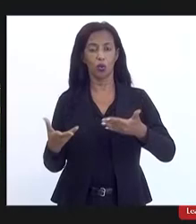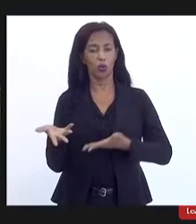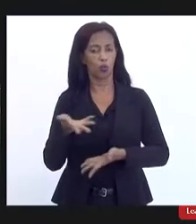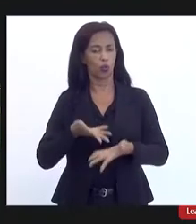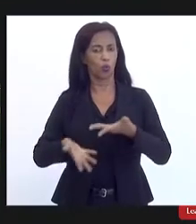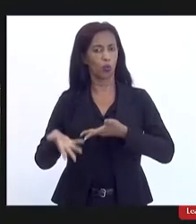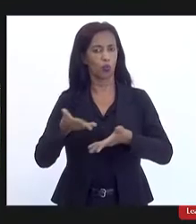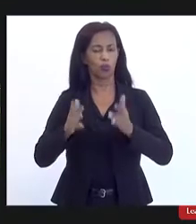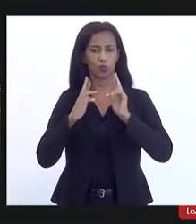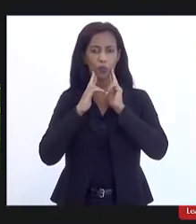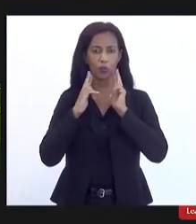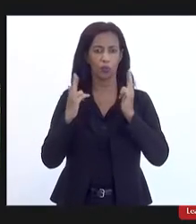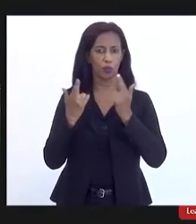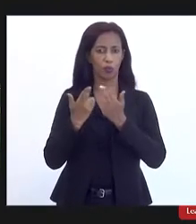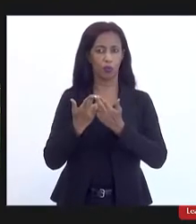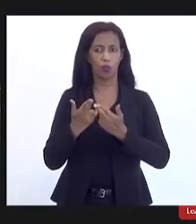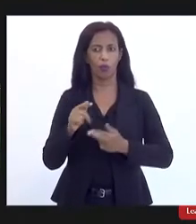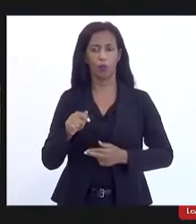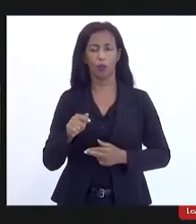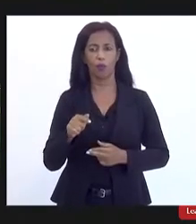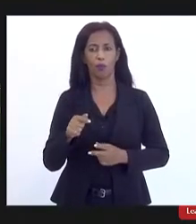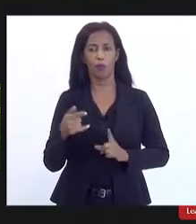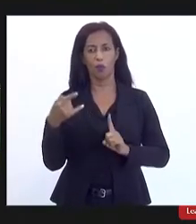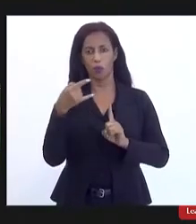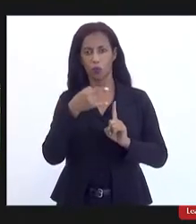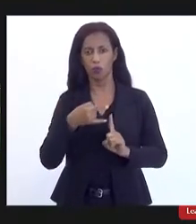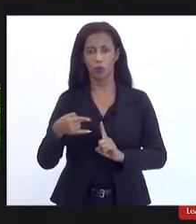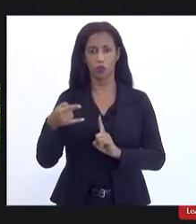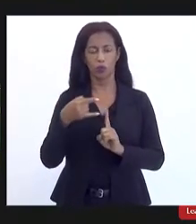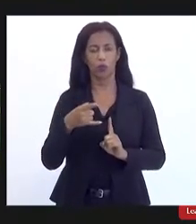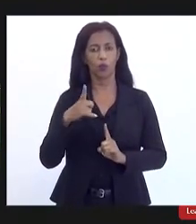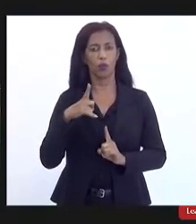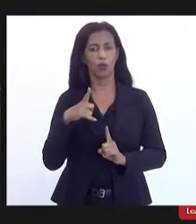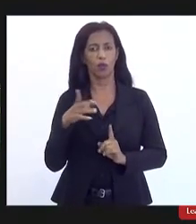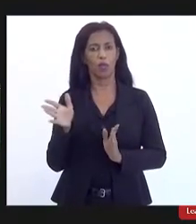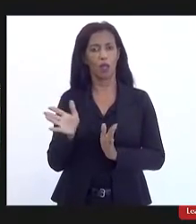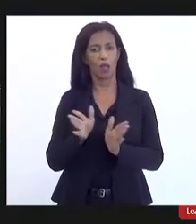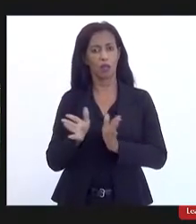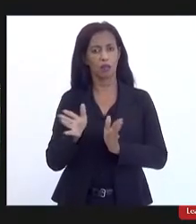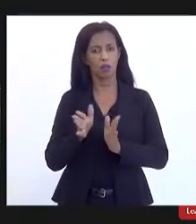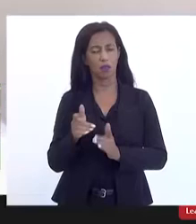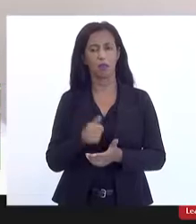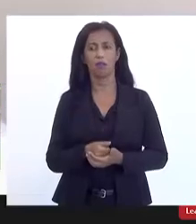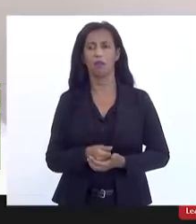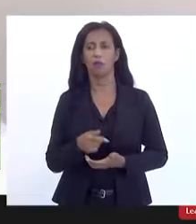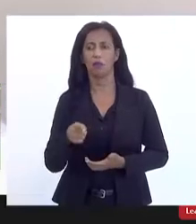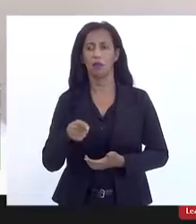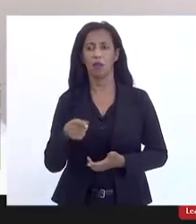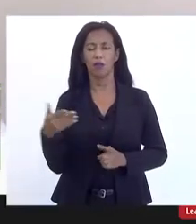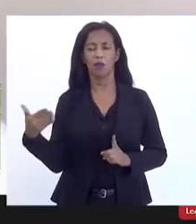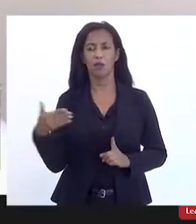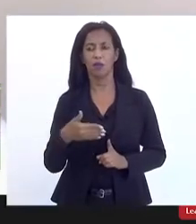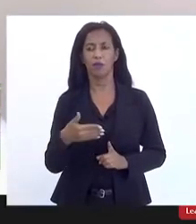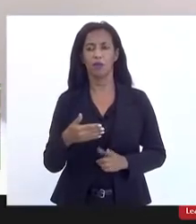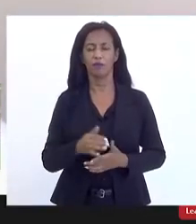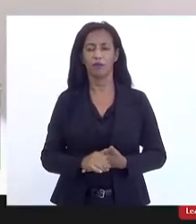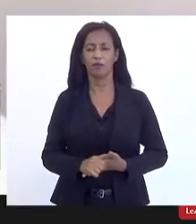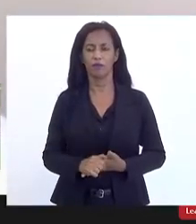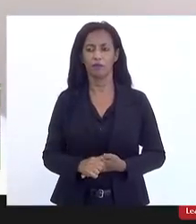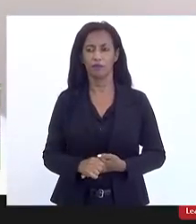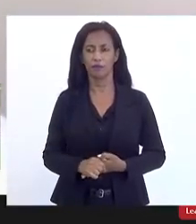participando da nossa audiência aqui pelo link do Zoom tenham acesso ao projeto que se referencia deputada enfermeira Regiane